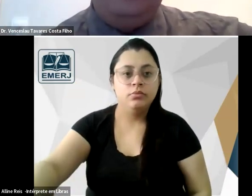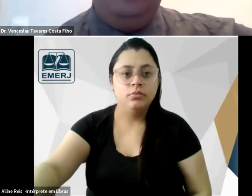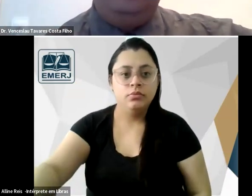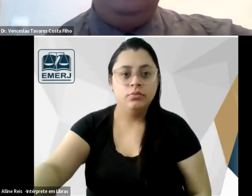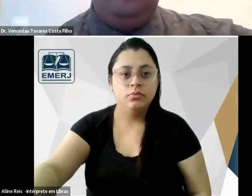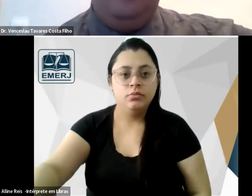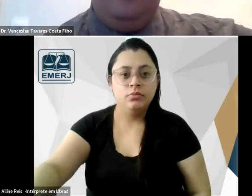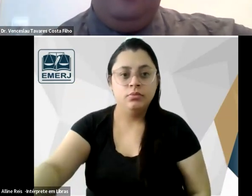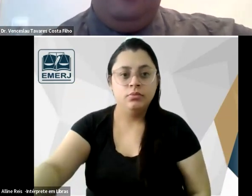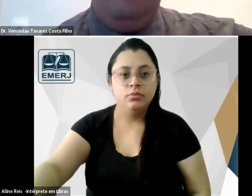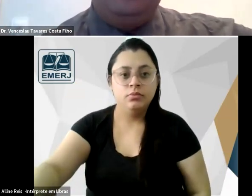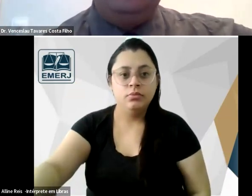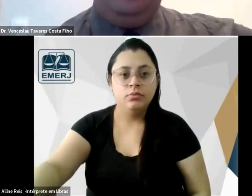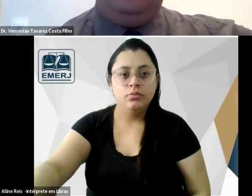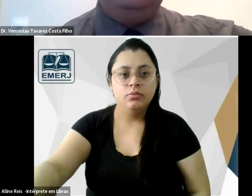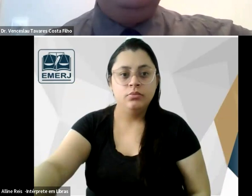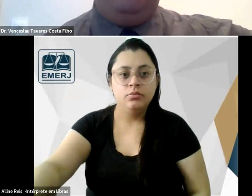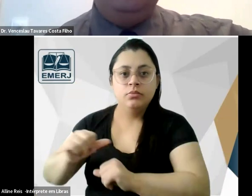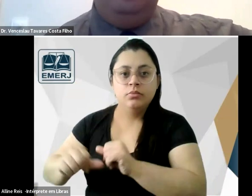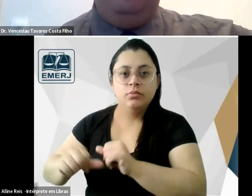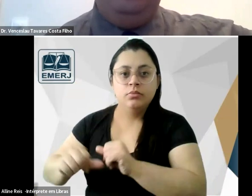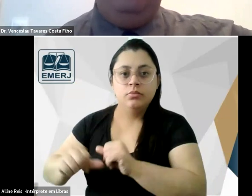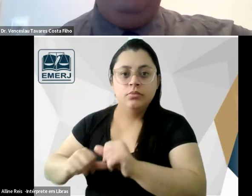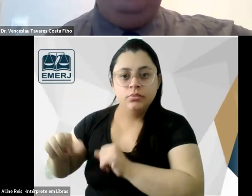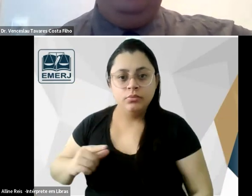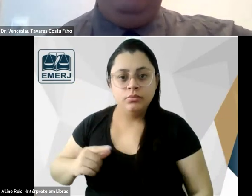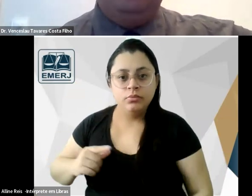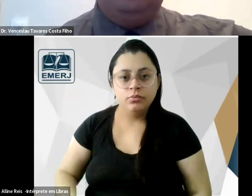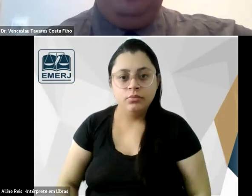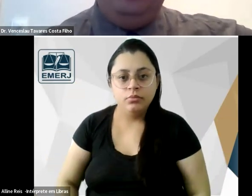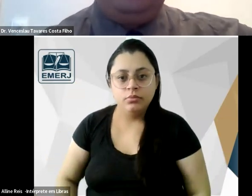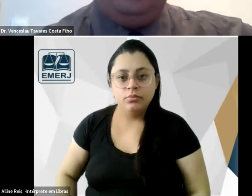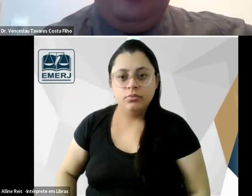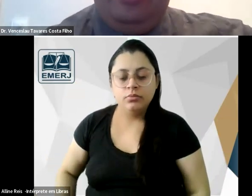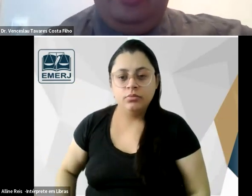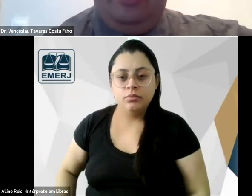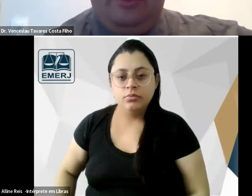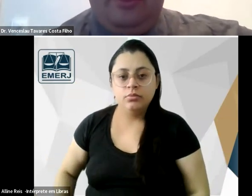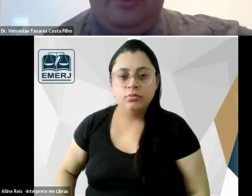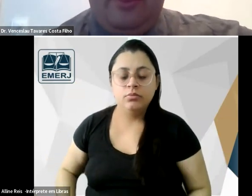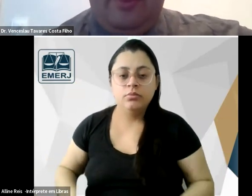transformações mas assim as transformações não podem vir impostas pelo Estado